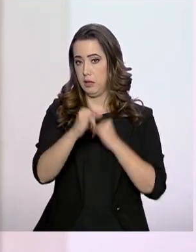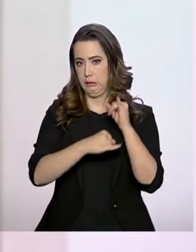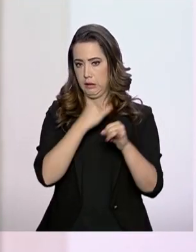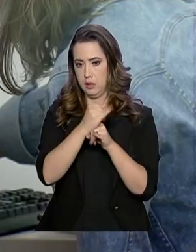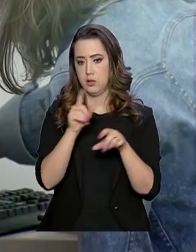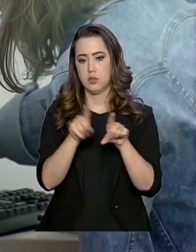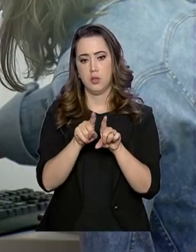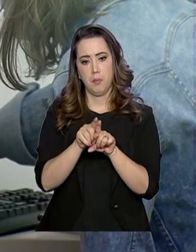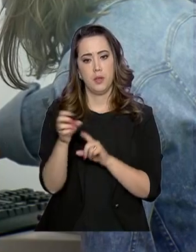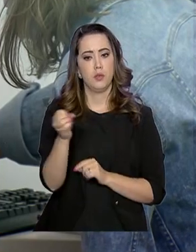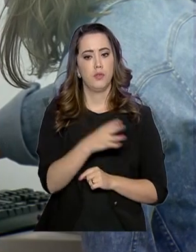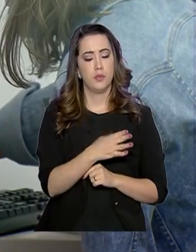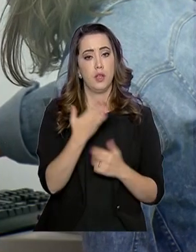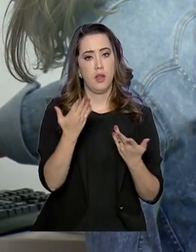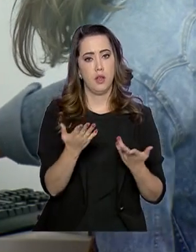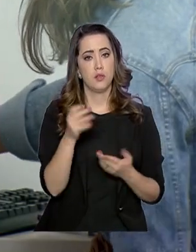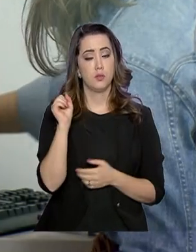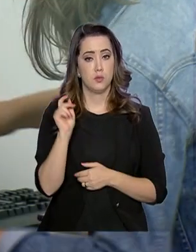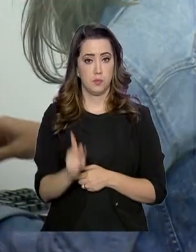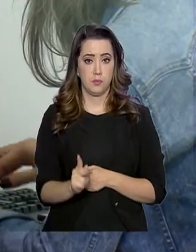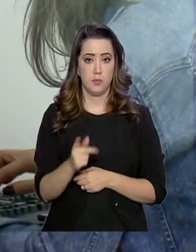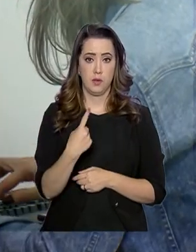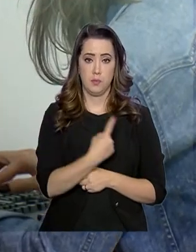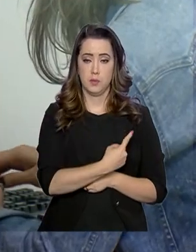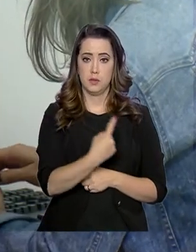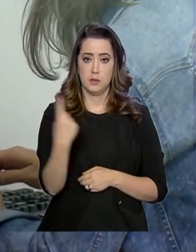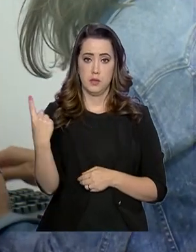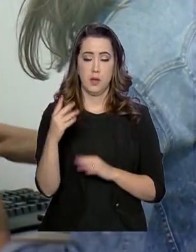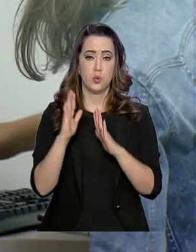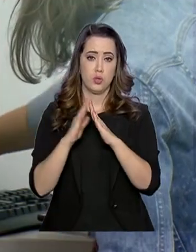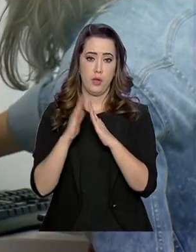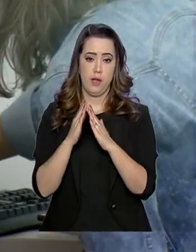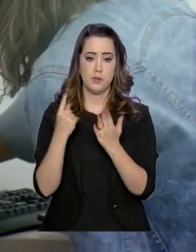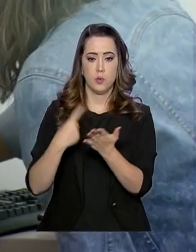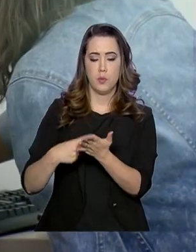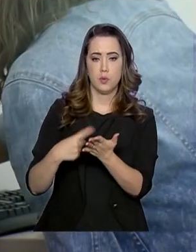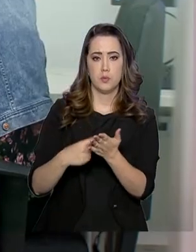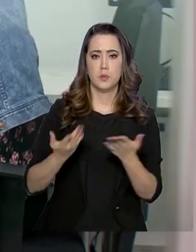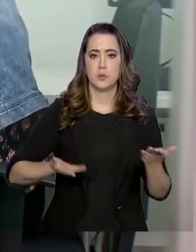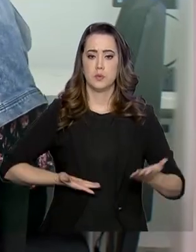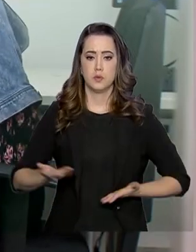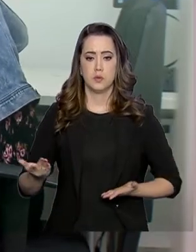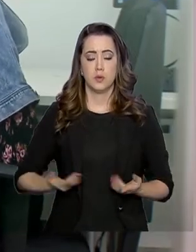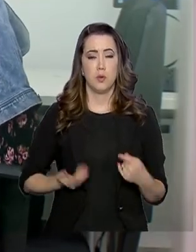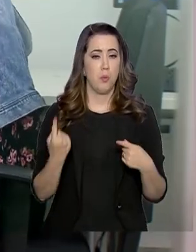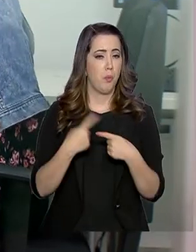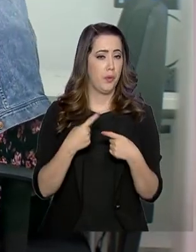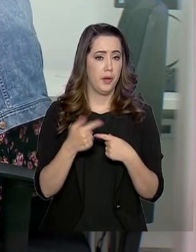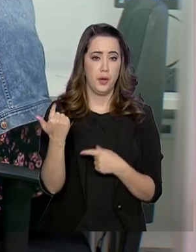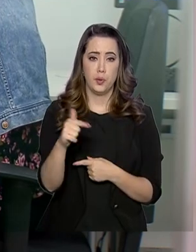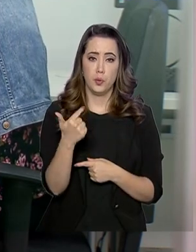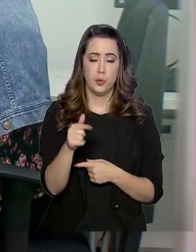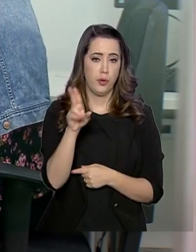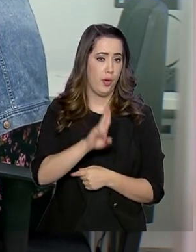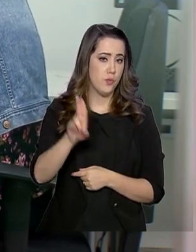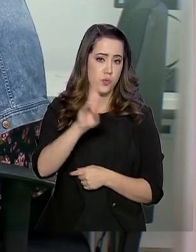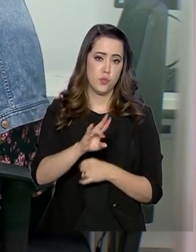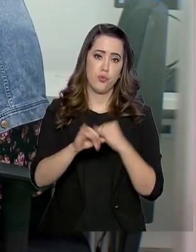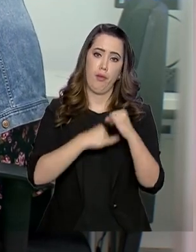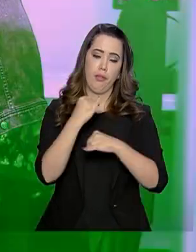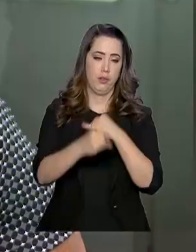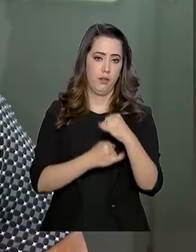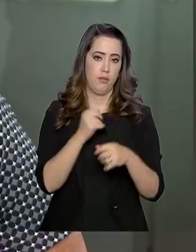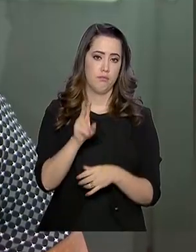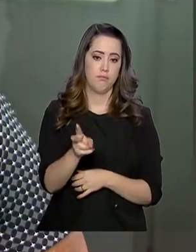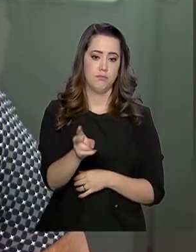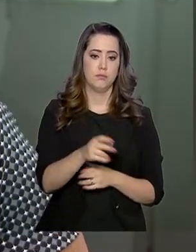também é novidade. A aposentada saiu de casa para fazer o agendamento do serviço porque não tem o costume de usar a internet.